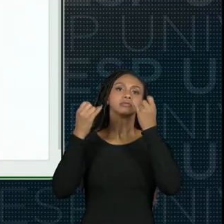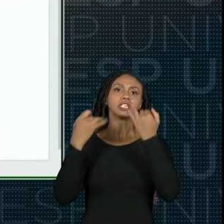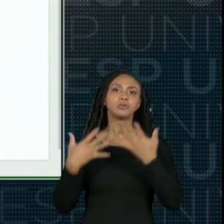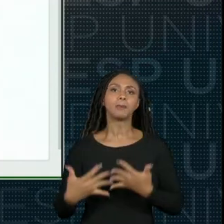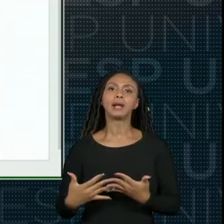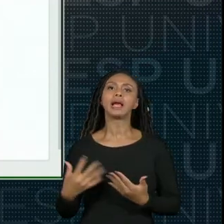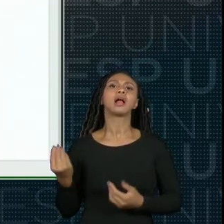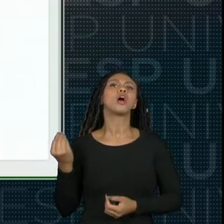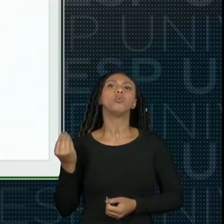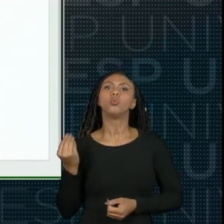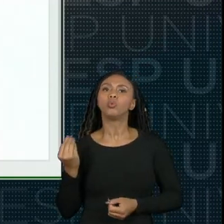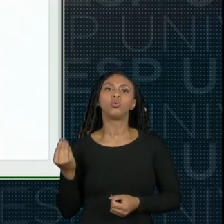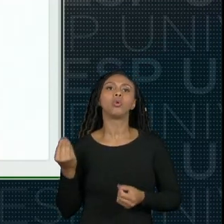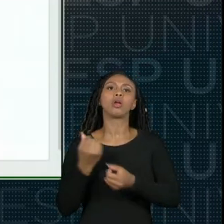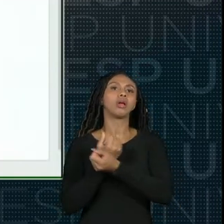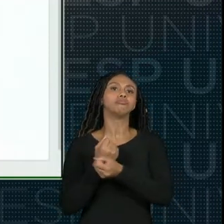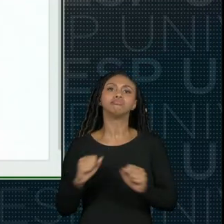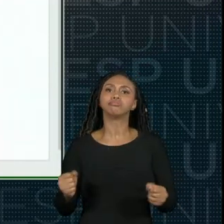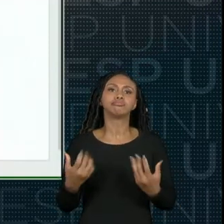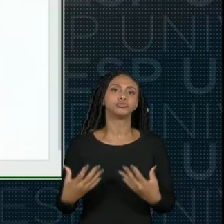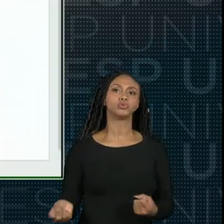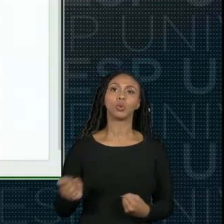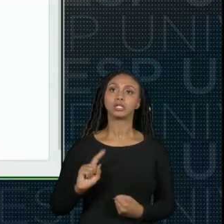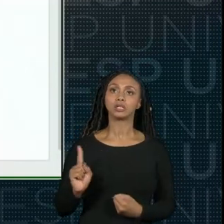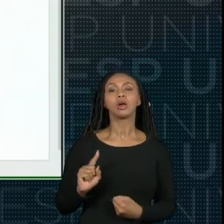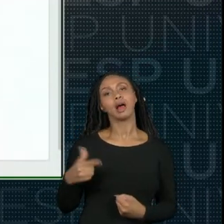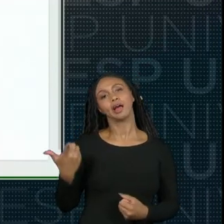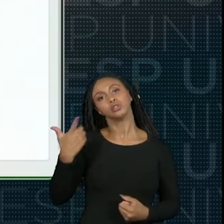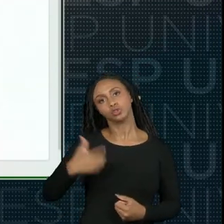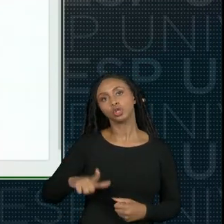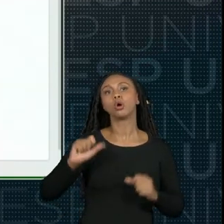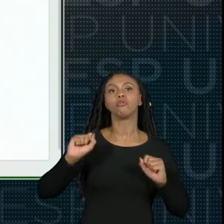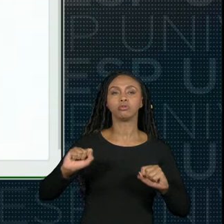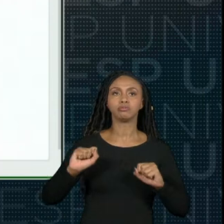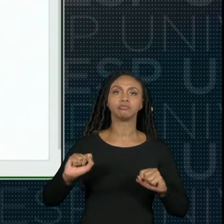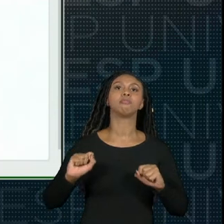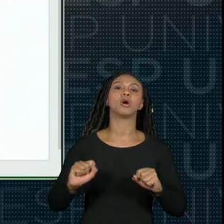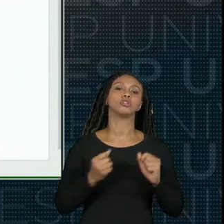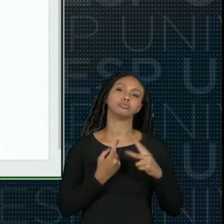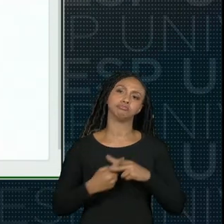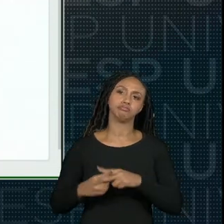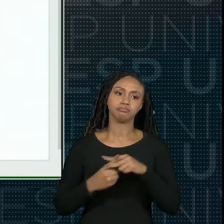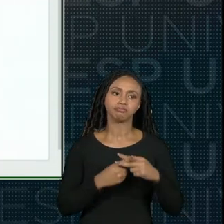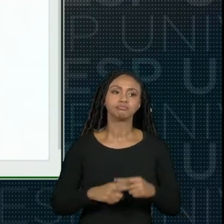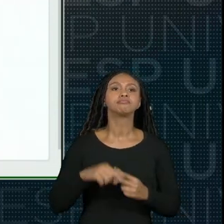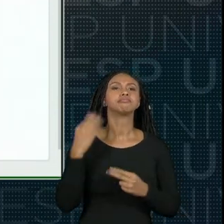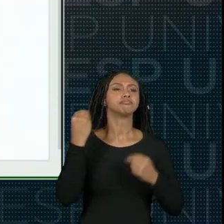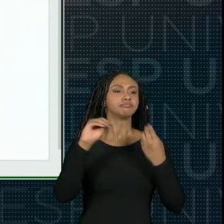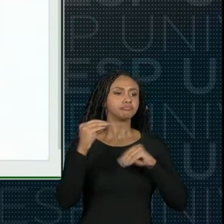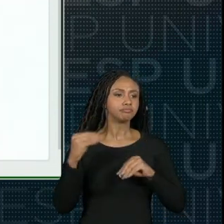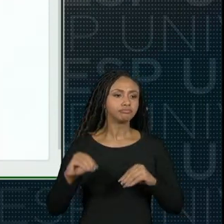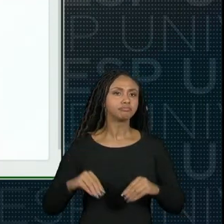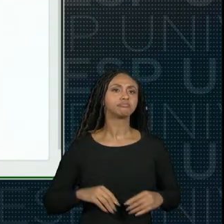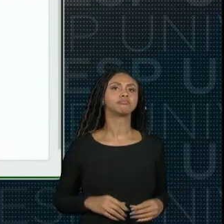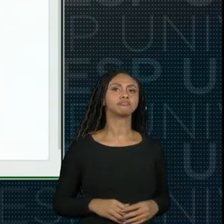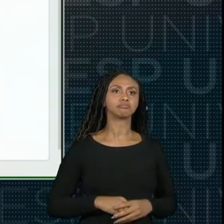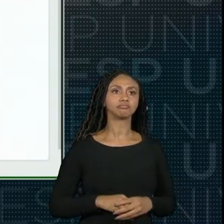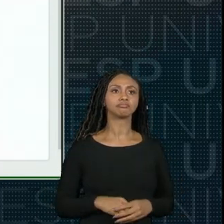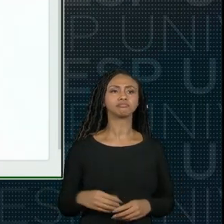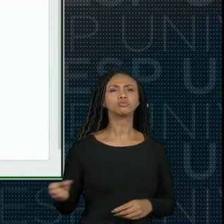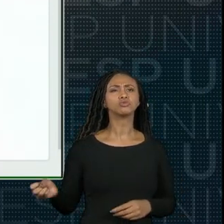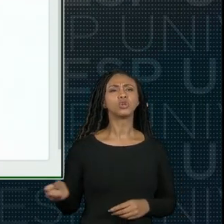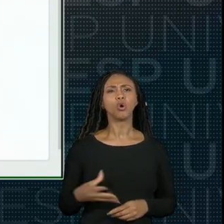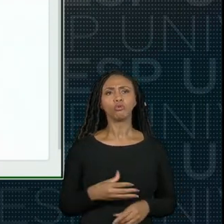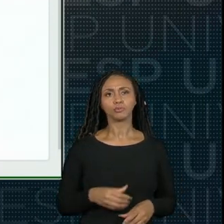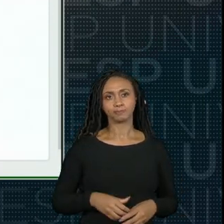indeferimento da documentação e o aluno vai poder fazer uma nova postagem vai poder corrigir o erro indicado e fazer uma nova postagem